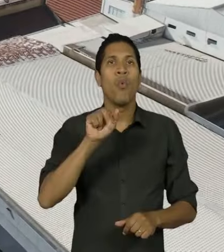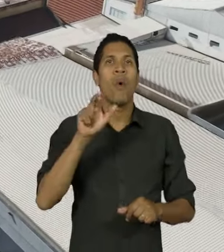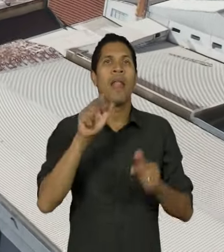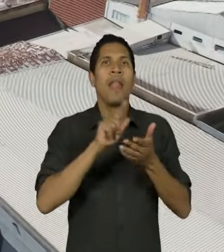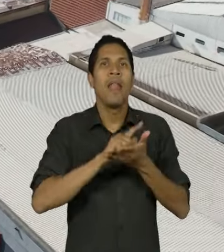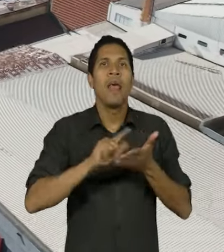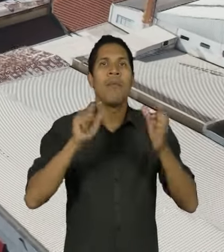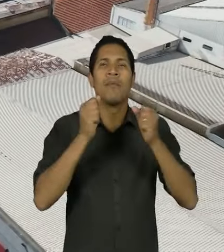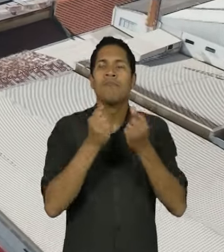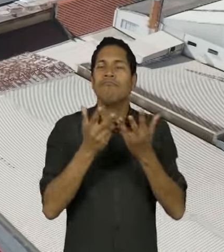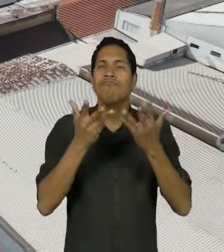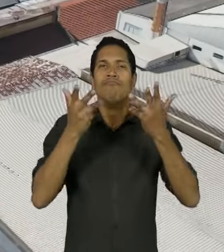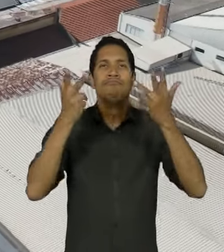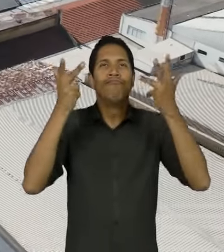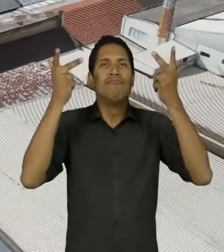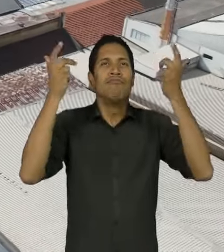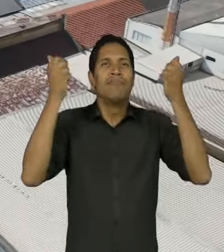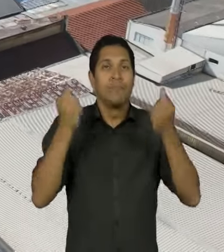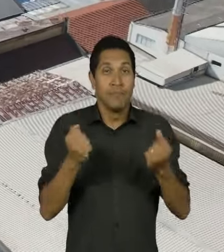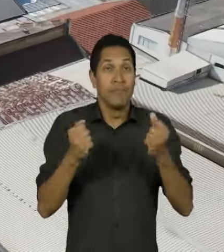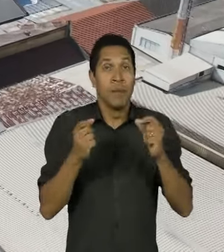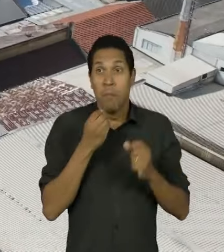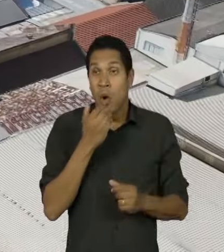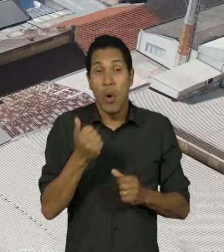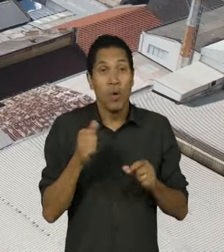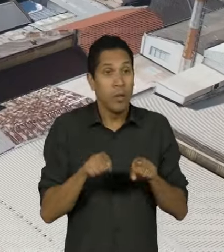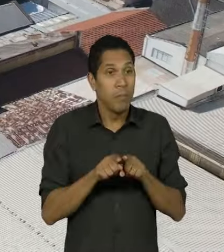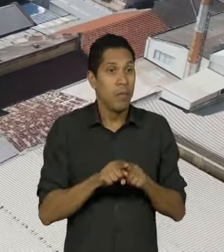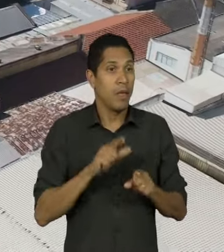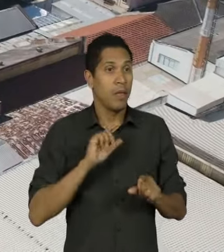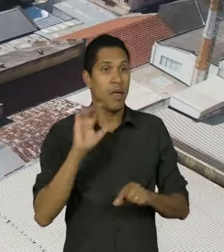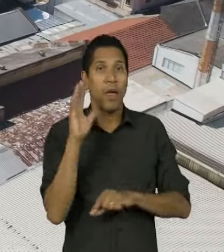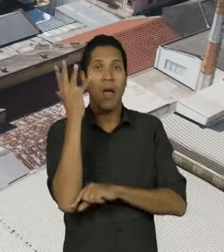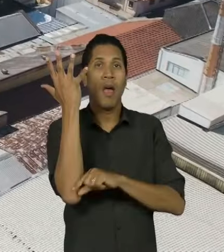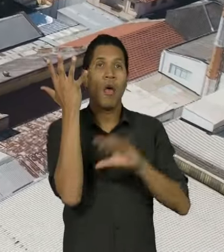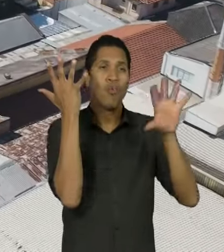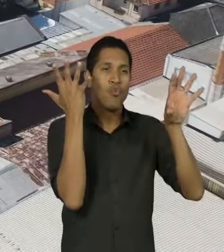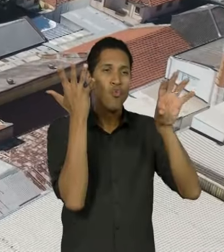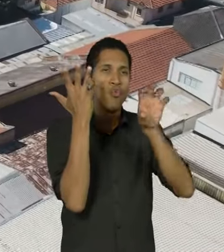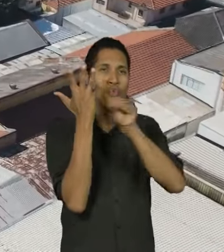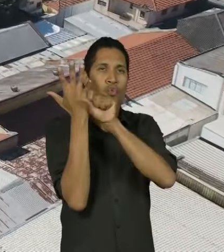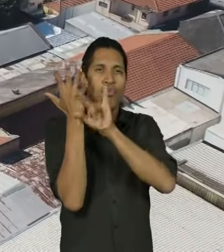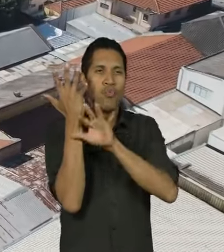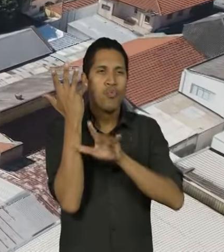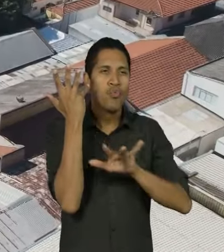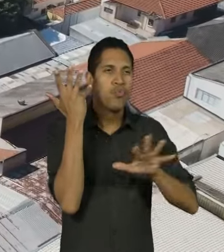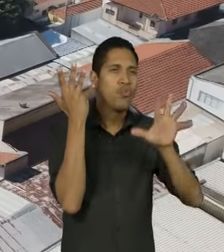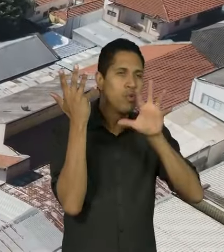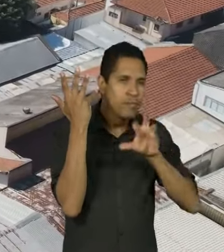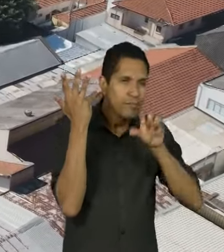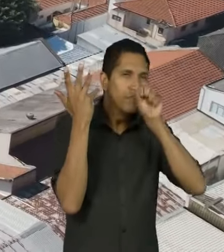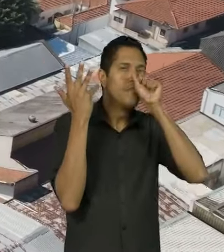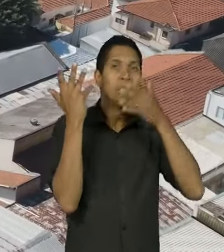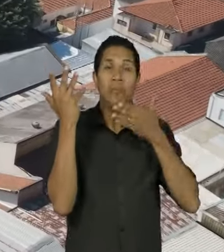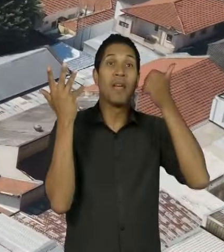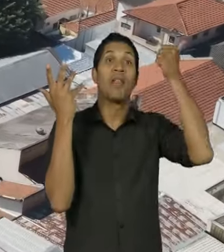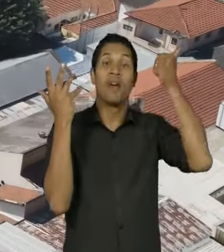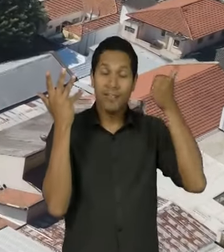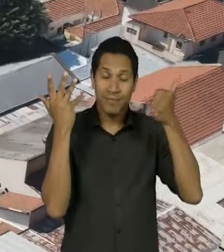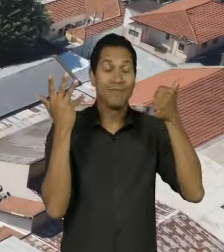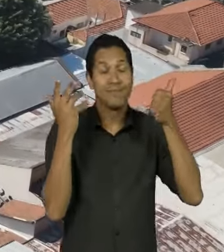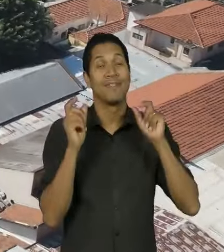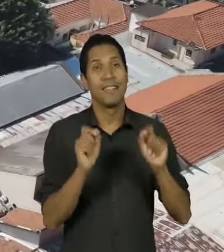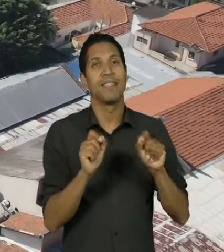A gente tem uma assessoria muito forte, jurídica. A gente tem uma pessoa que cuida da rede social, que hoje em dia acaba